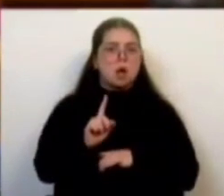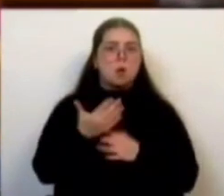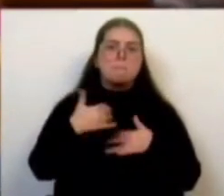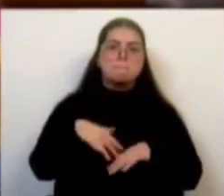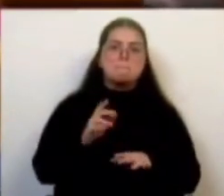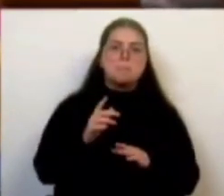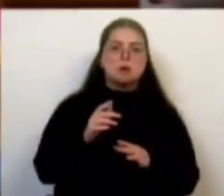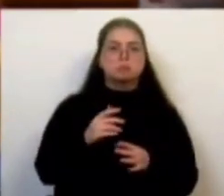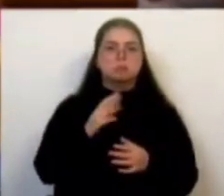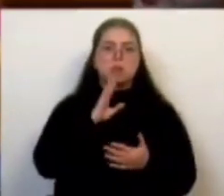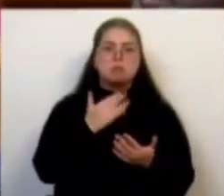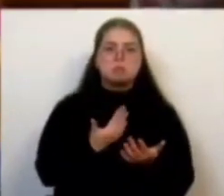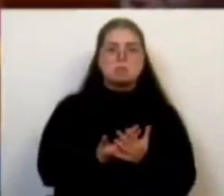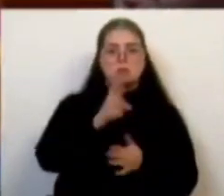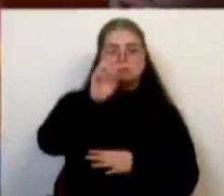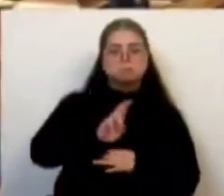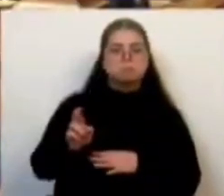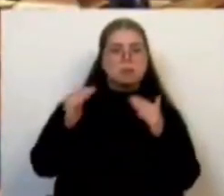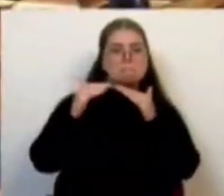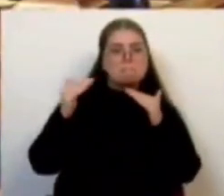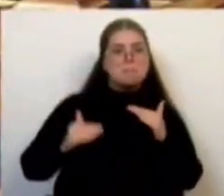preços mais reduzidos. Disse. Muito obrigado. Obrigado.